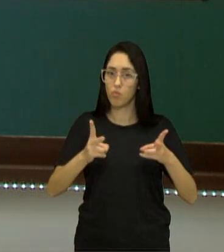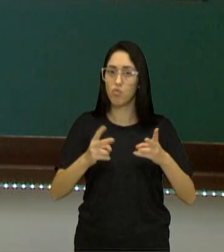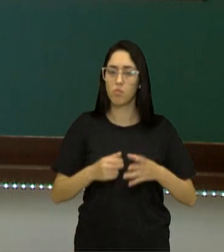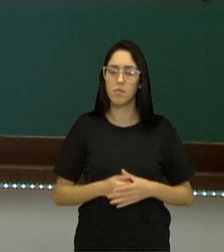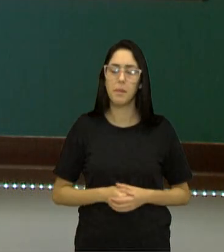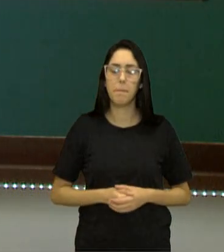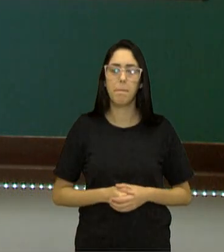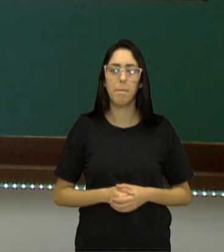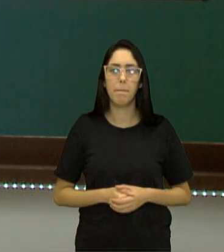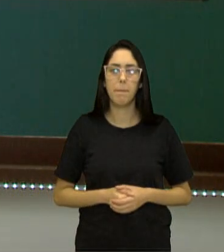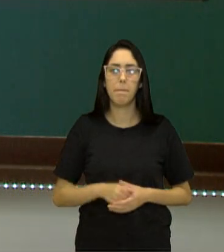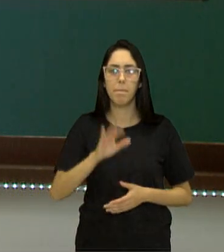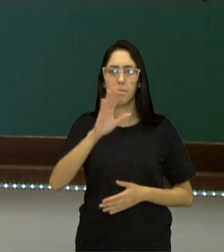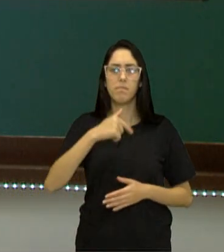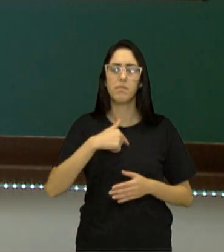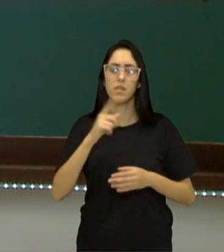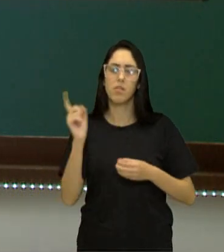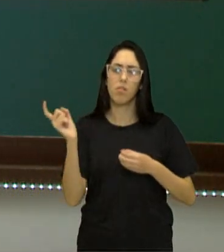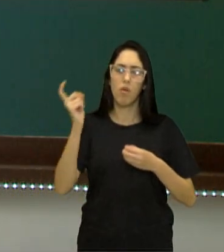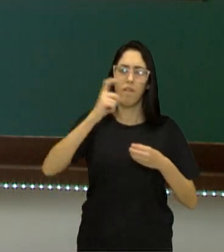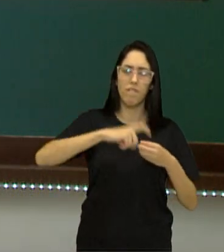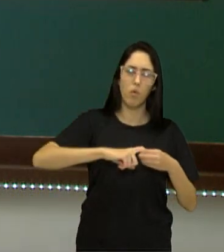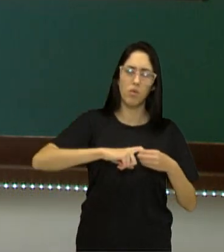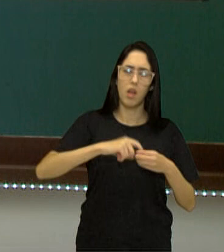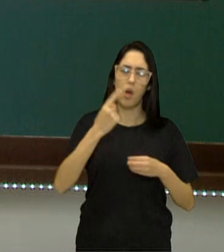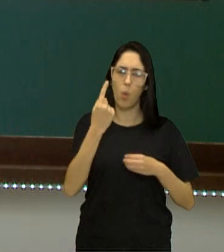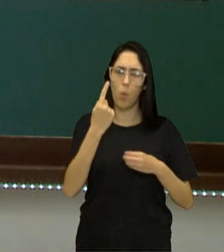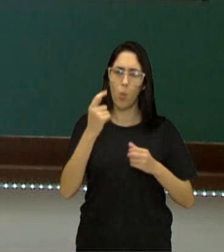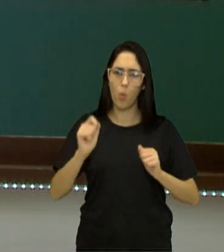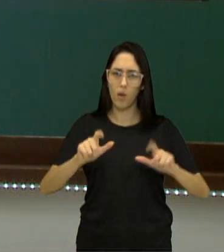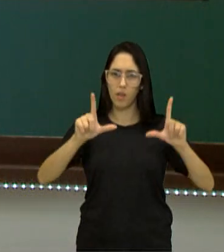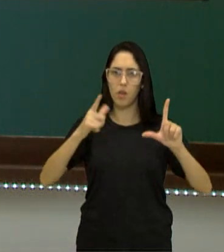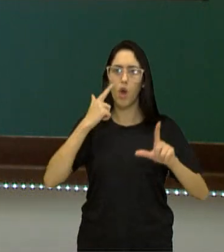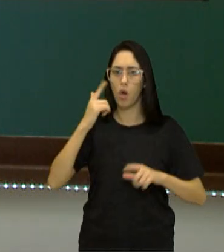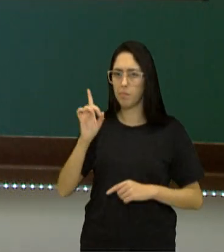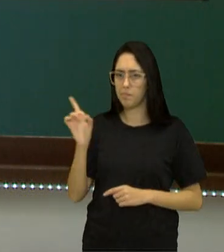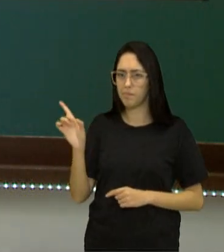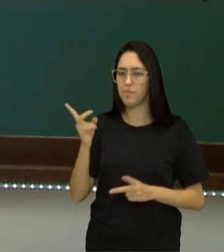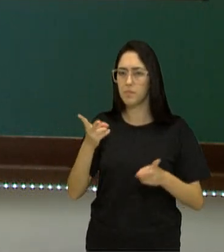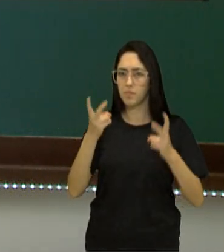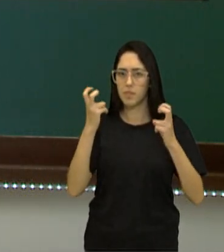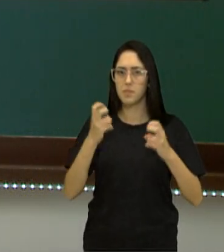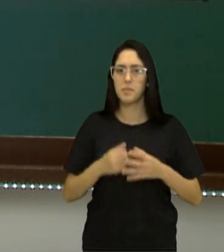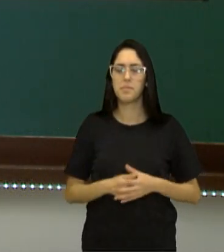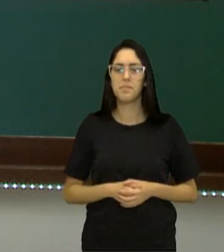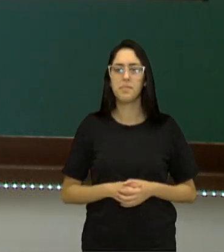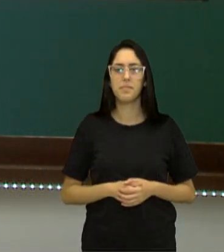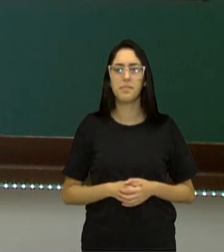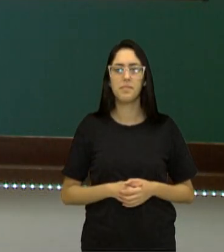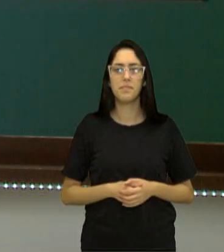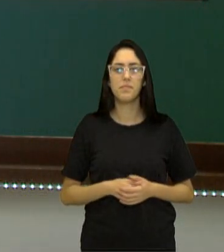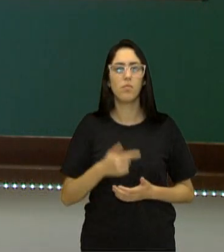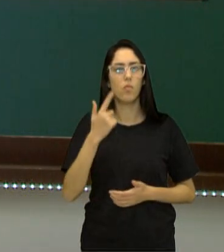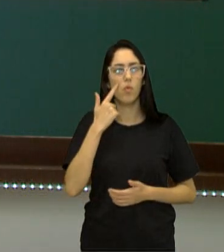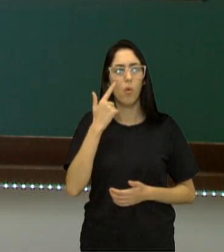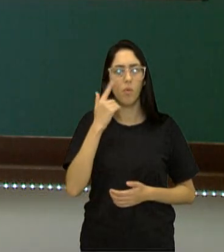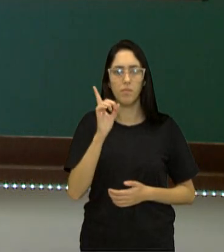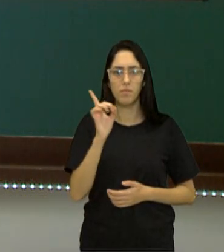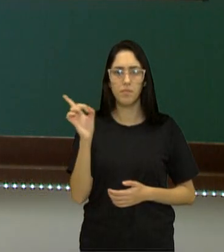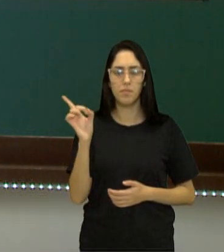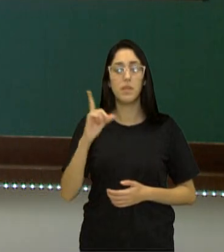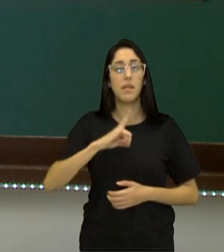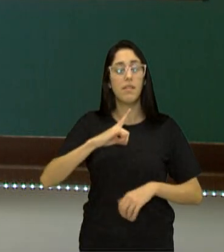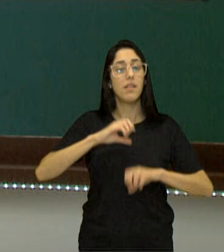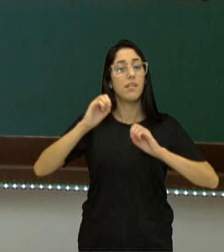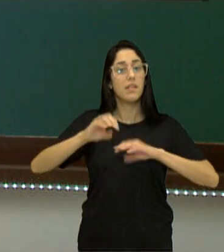Vou voltar dois slides aqui, ah não, um slide, para perceber uma coisinha, para mostrar para vocês. Estão vendo aqui, ensinam-se